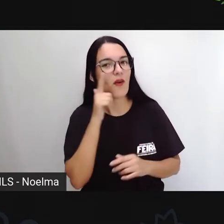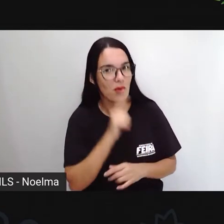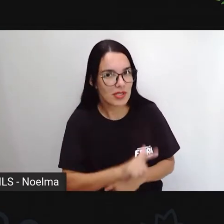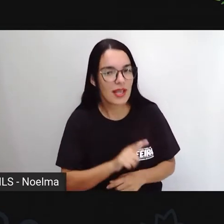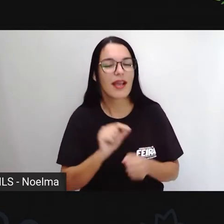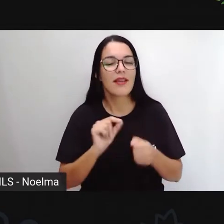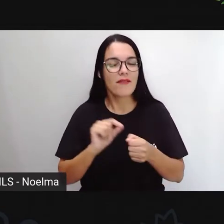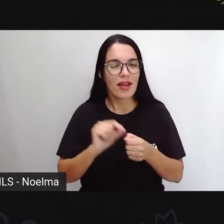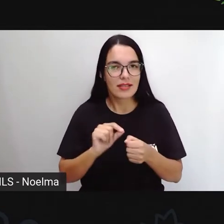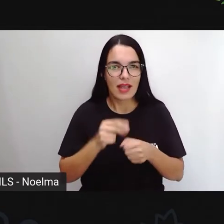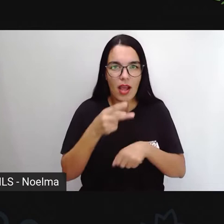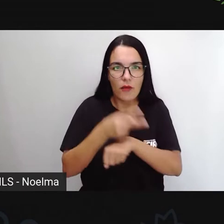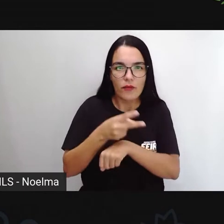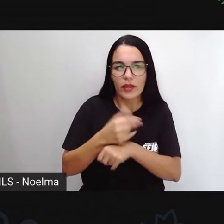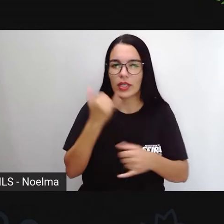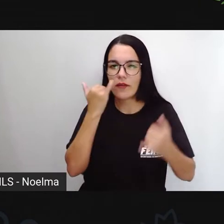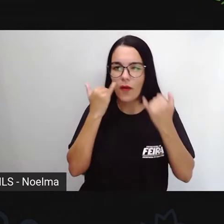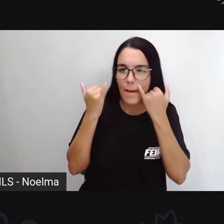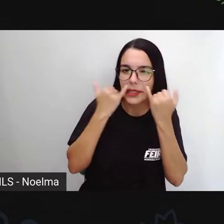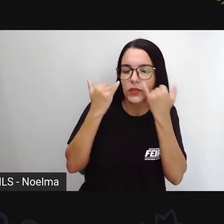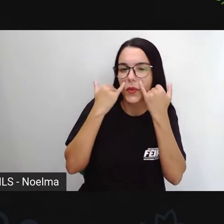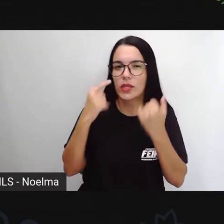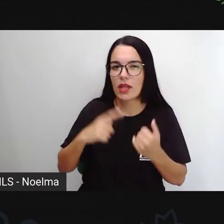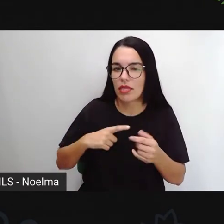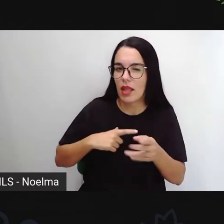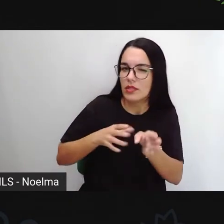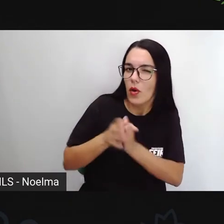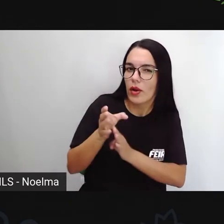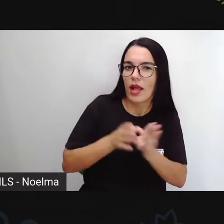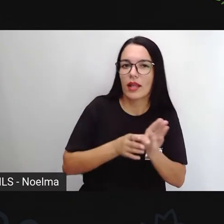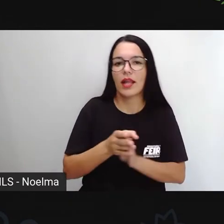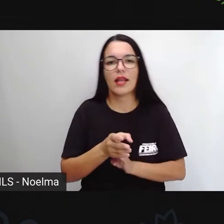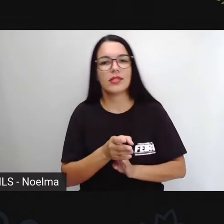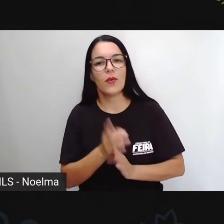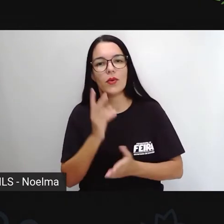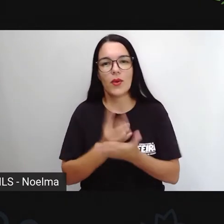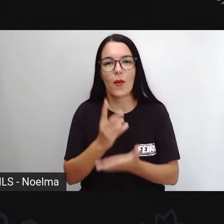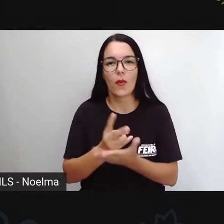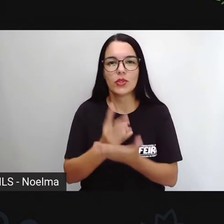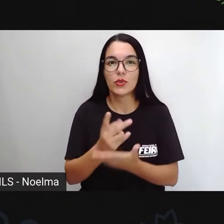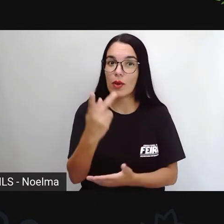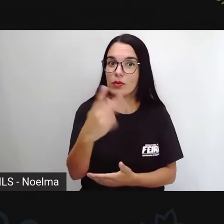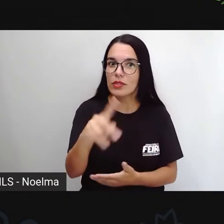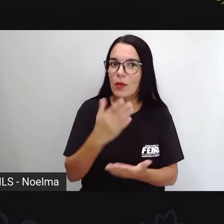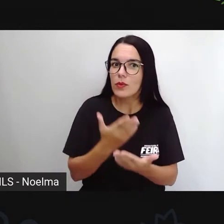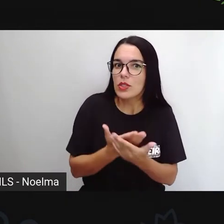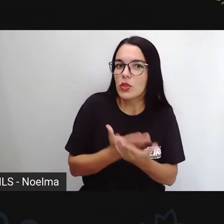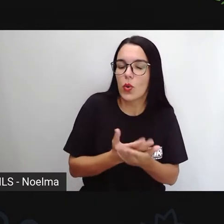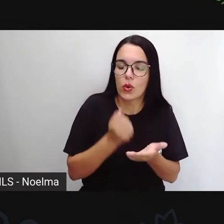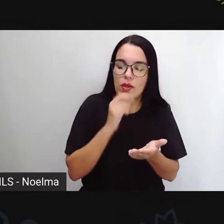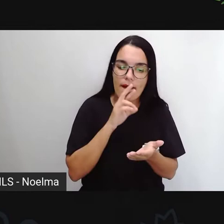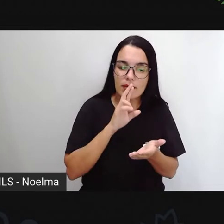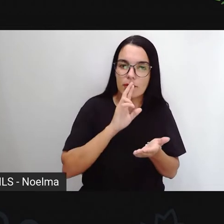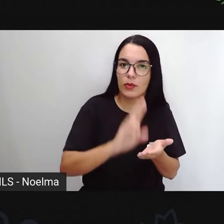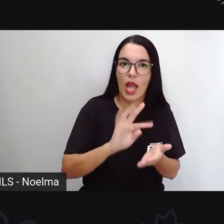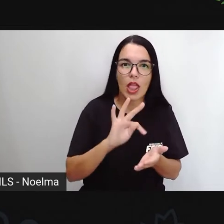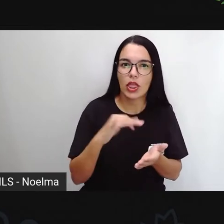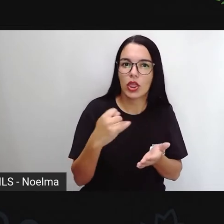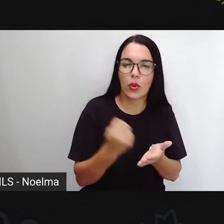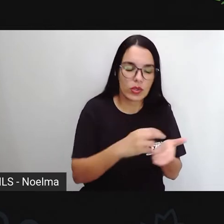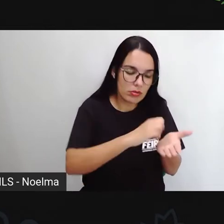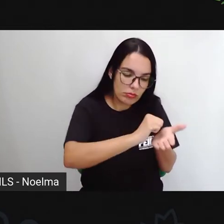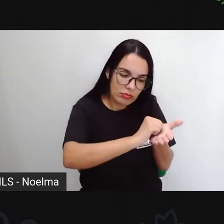aí, através das informações, das orientações, dar continuidade aos seus estudos, responder às atividades